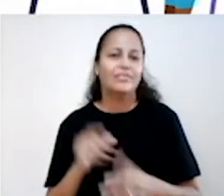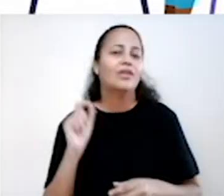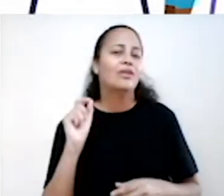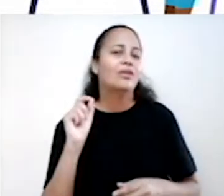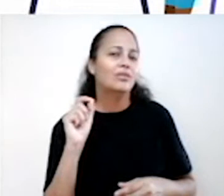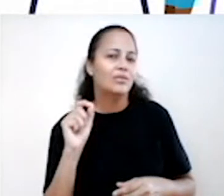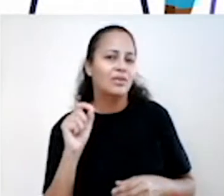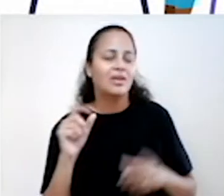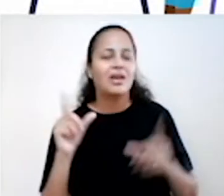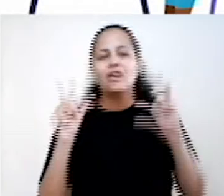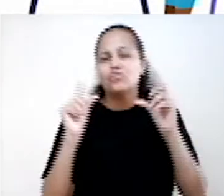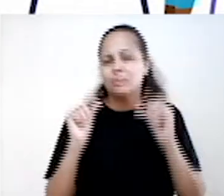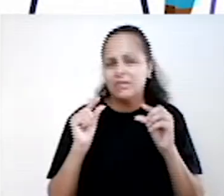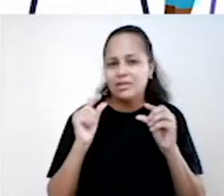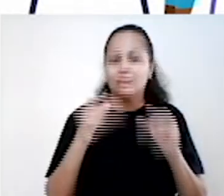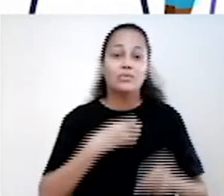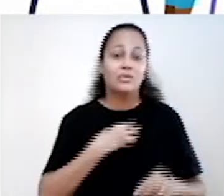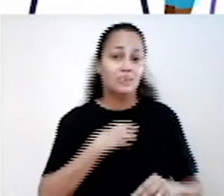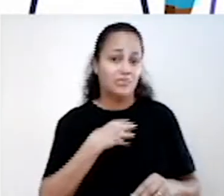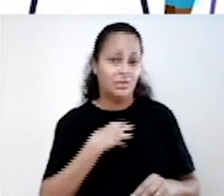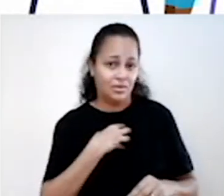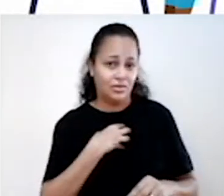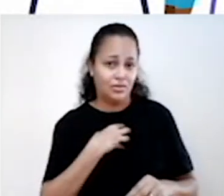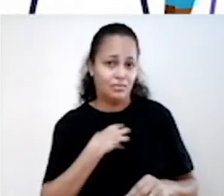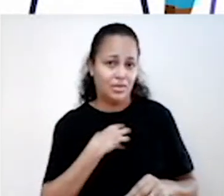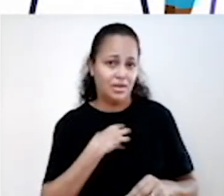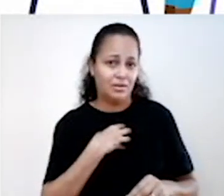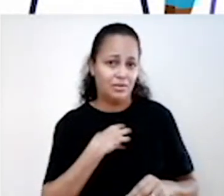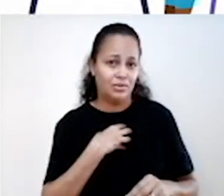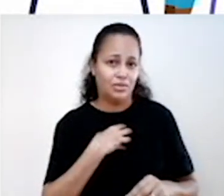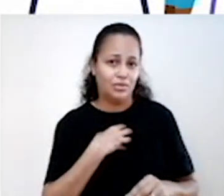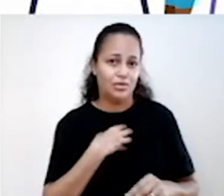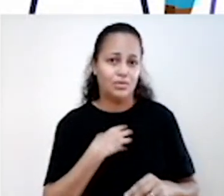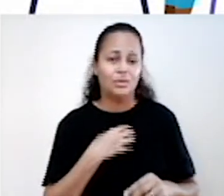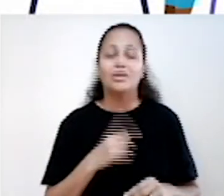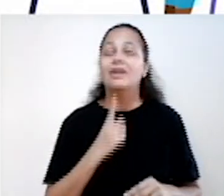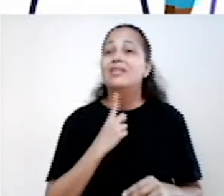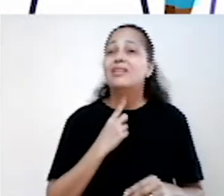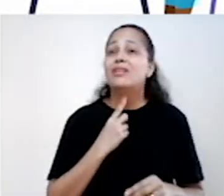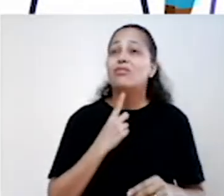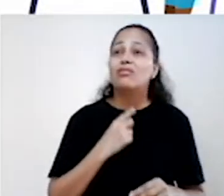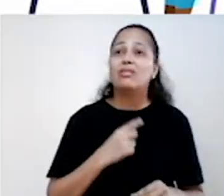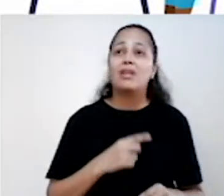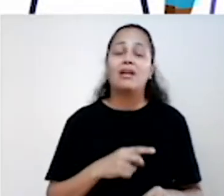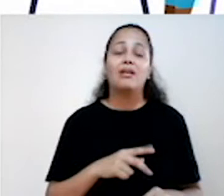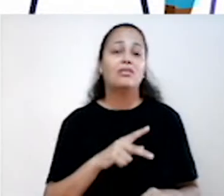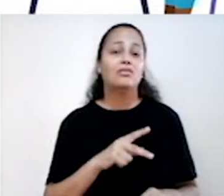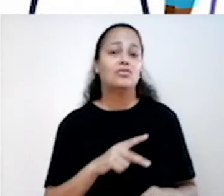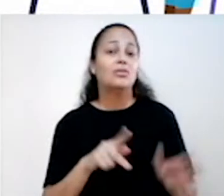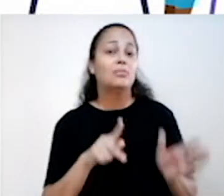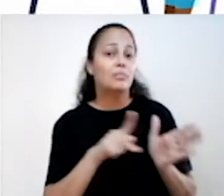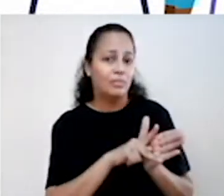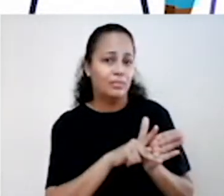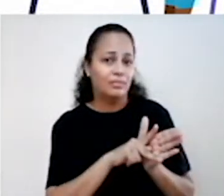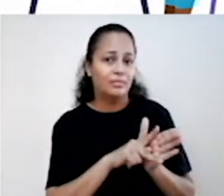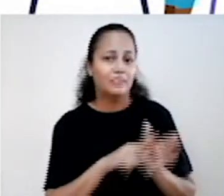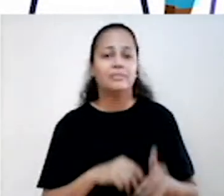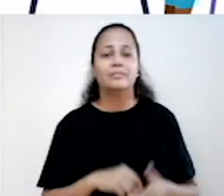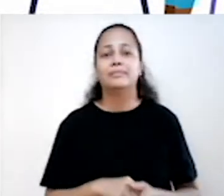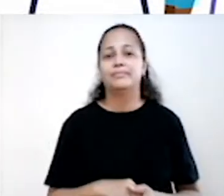se refere a uma diminuição dos sentimentos de competência em relação à sua satisfação pessoal obtida no trabalho.